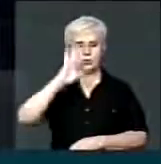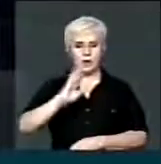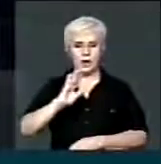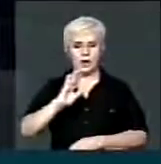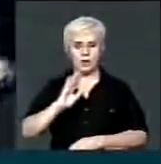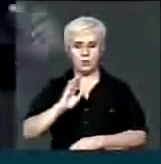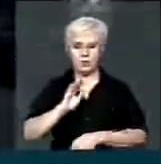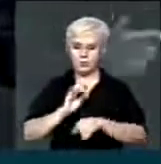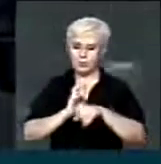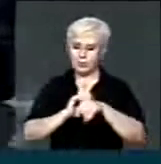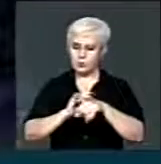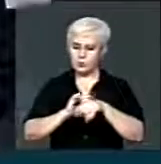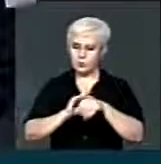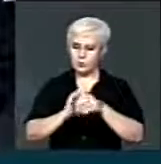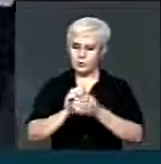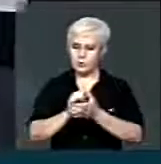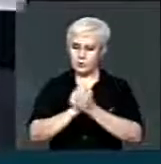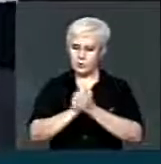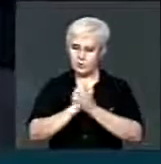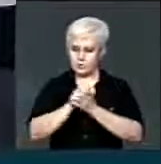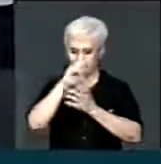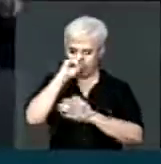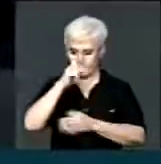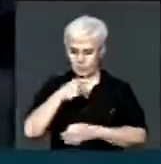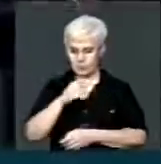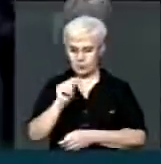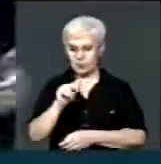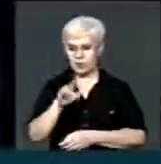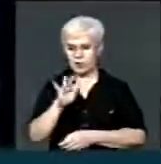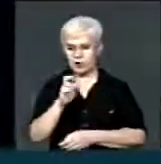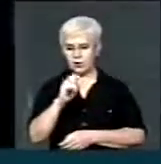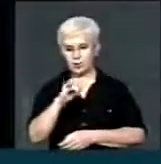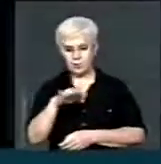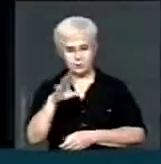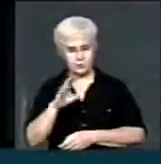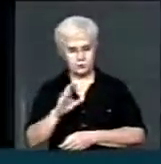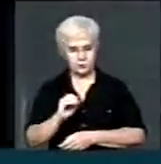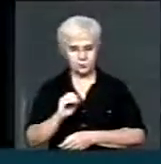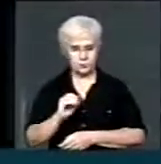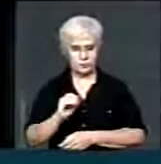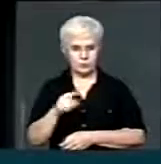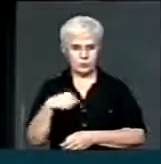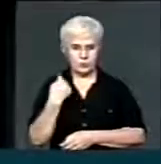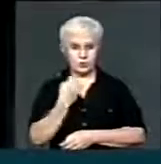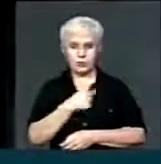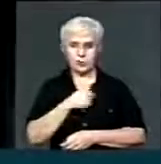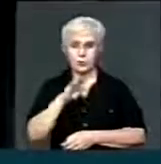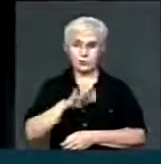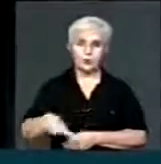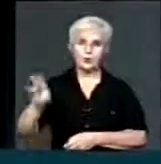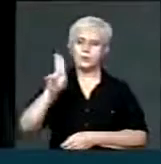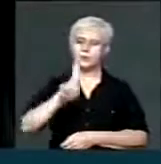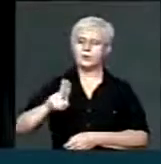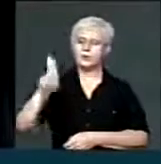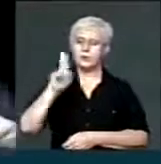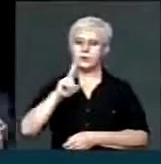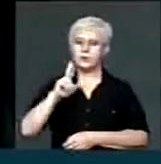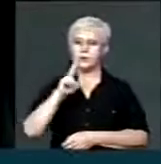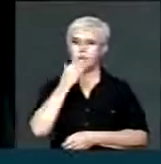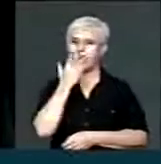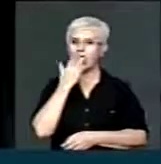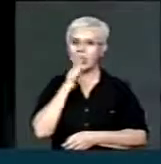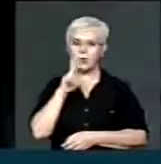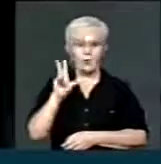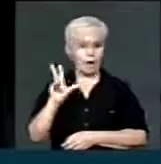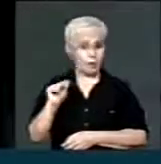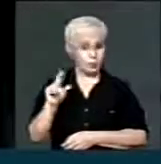Nós, e vários deputados aqui, como presidente e eu, estamos usando camisa azul, gravata azul, eu estou usando